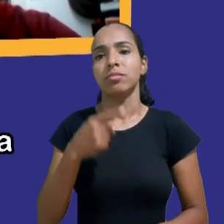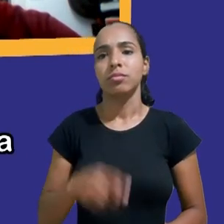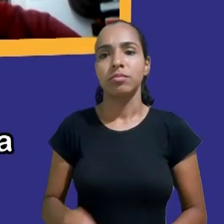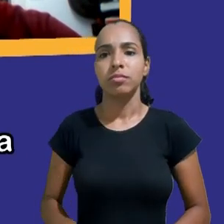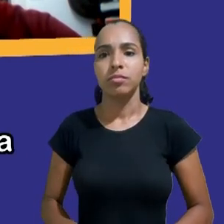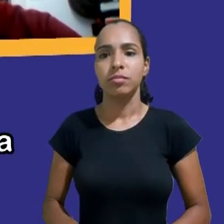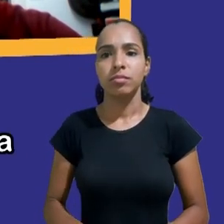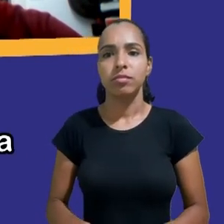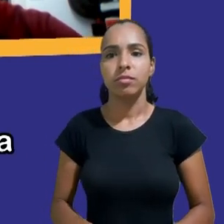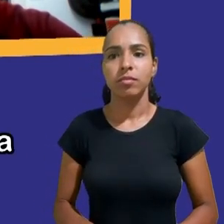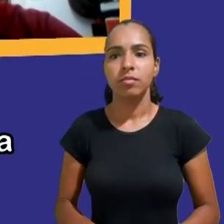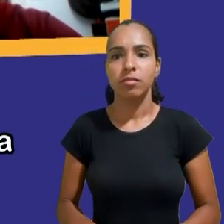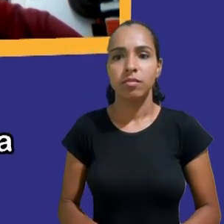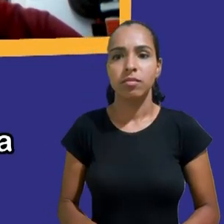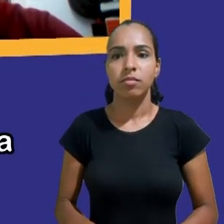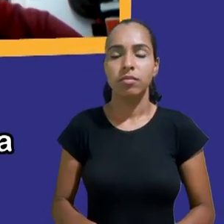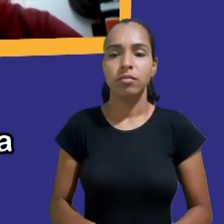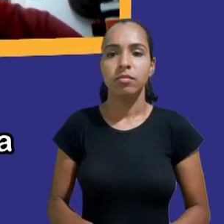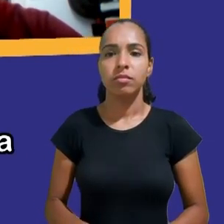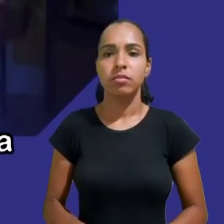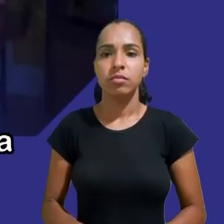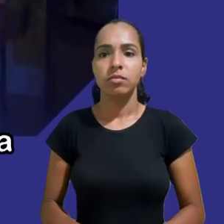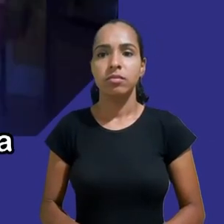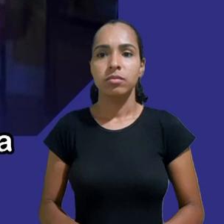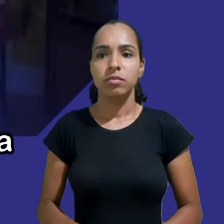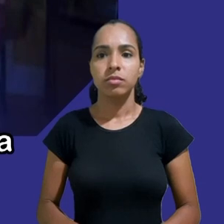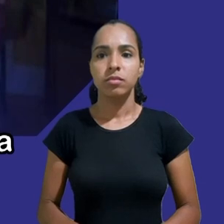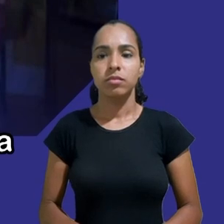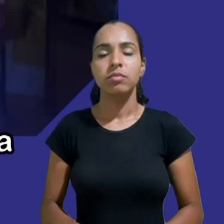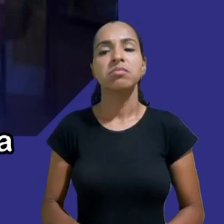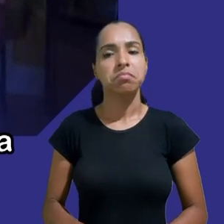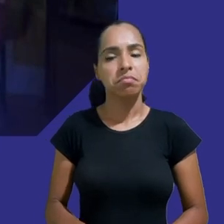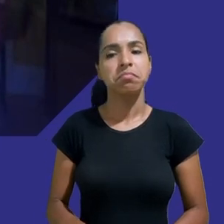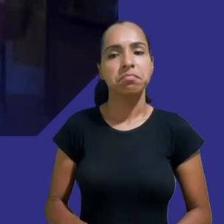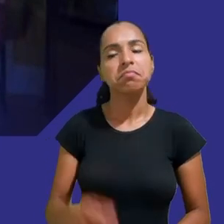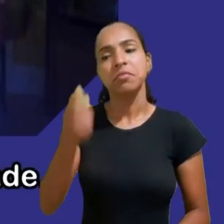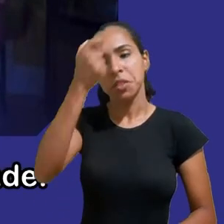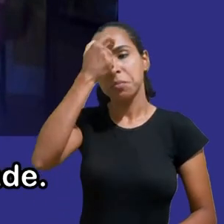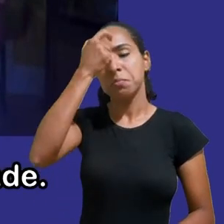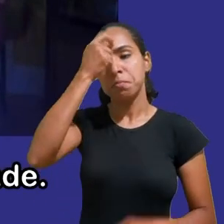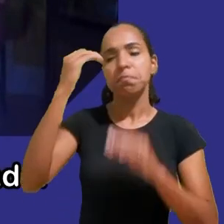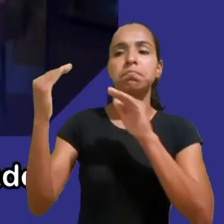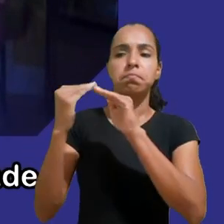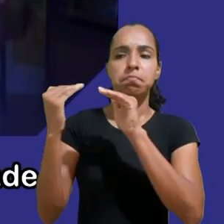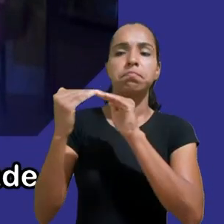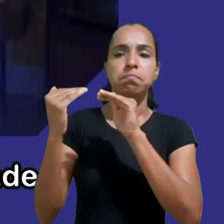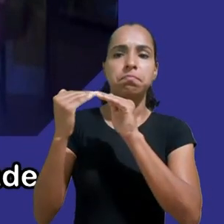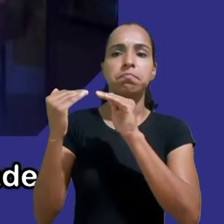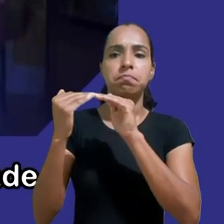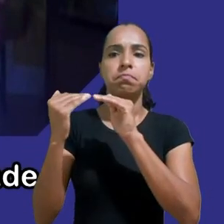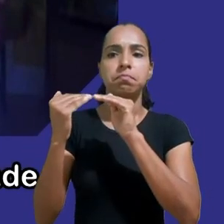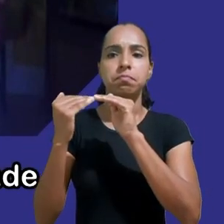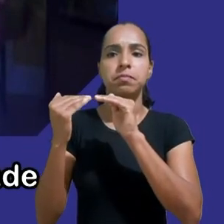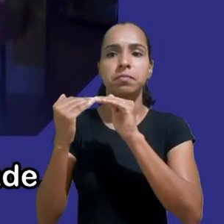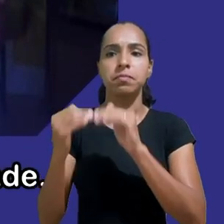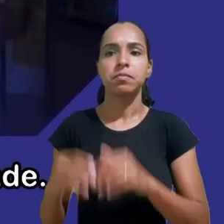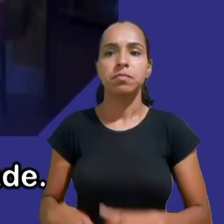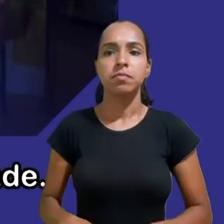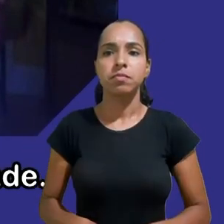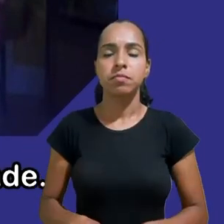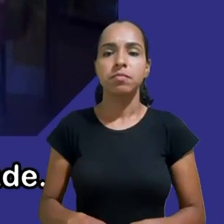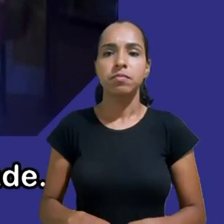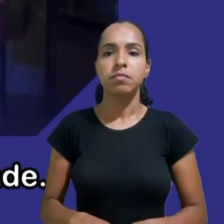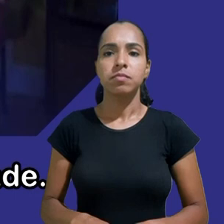concordo totalmente e também diria que precisamos explorar modos de monetização que não sejam baseados em